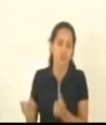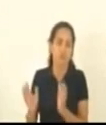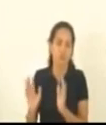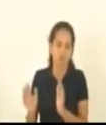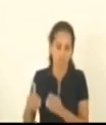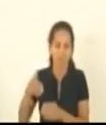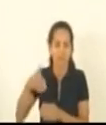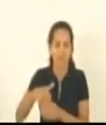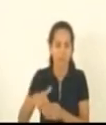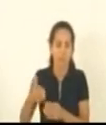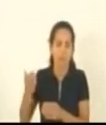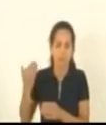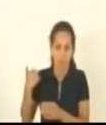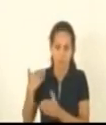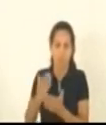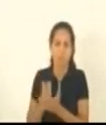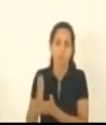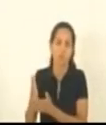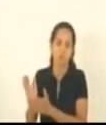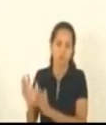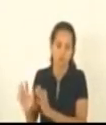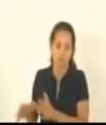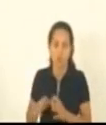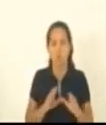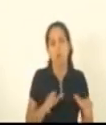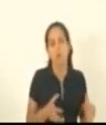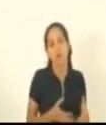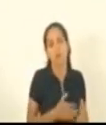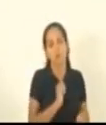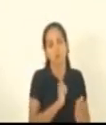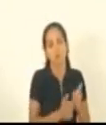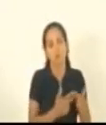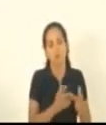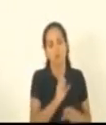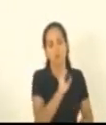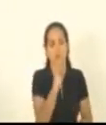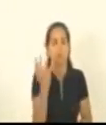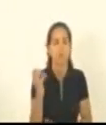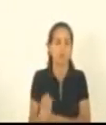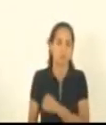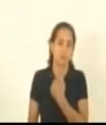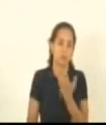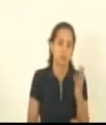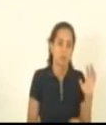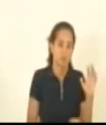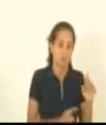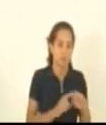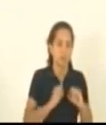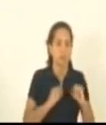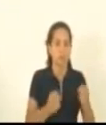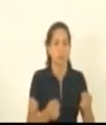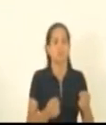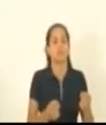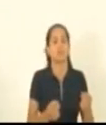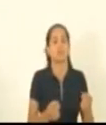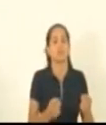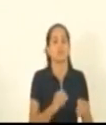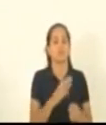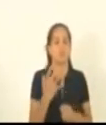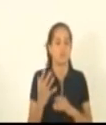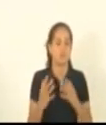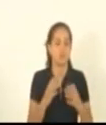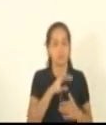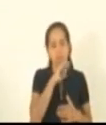eleição das mesmas comissão de desporto ao meio ambiente de proteção ao meio ambiente e aos